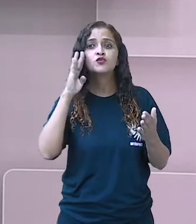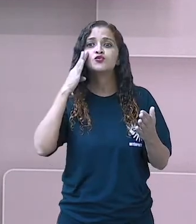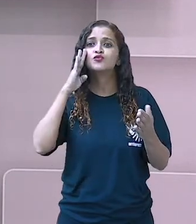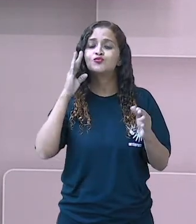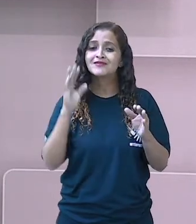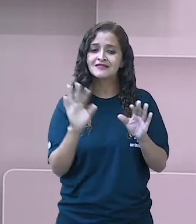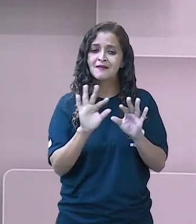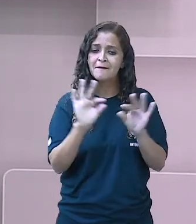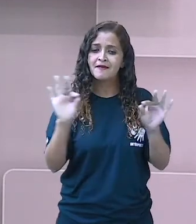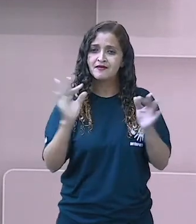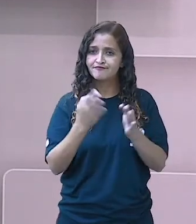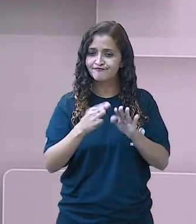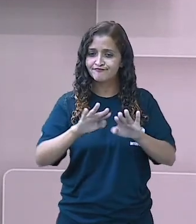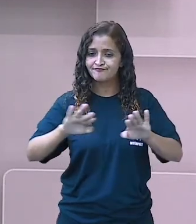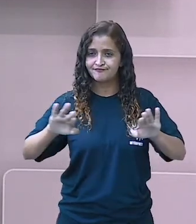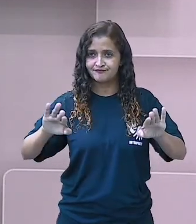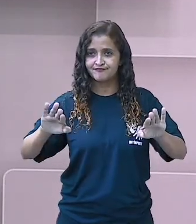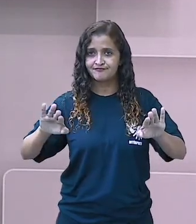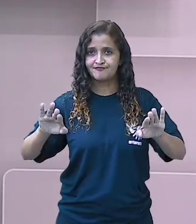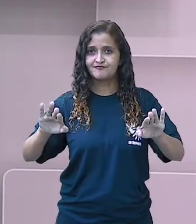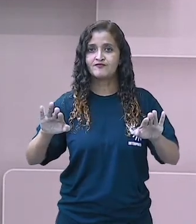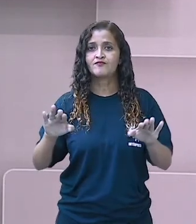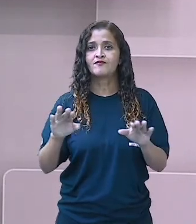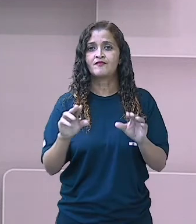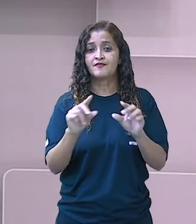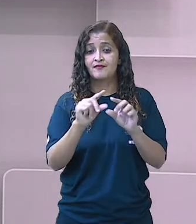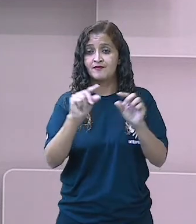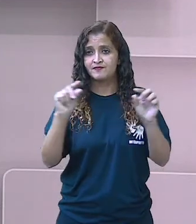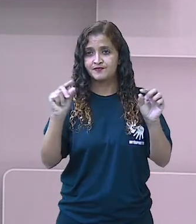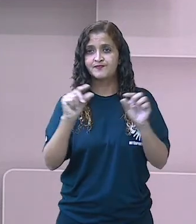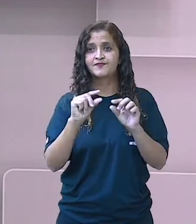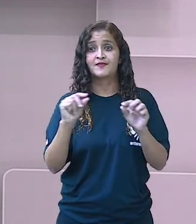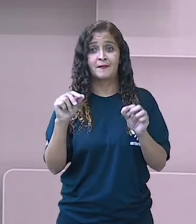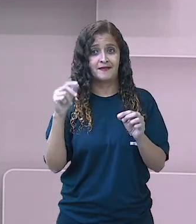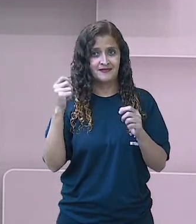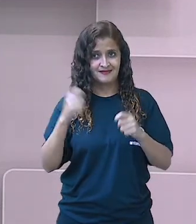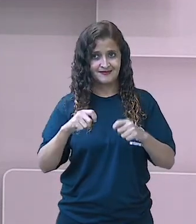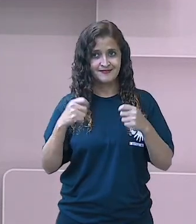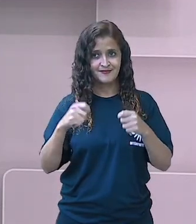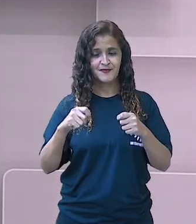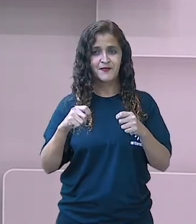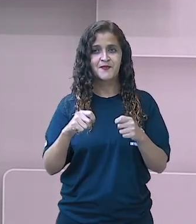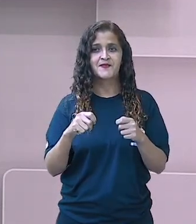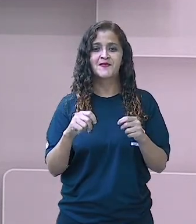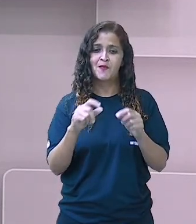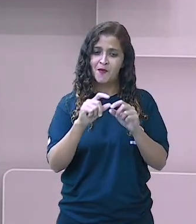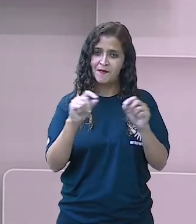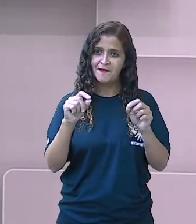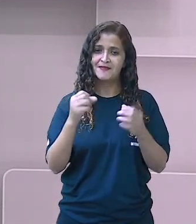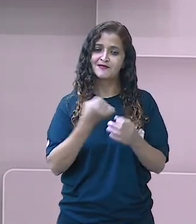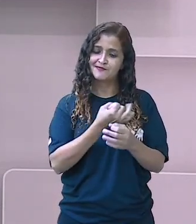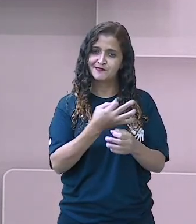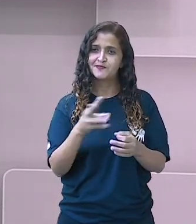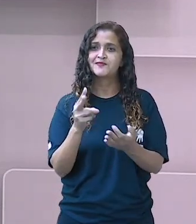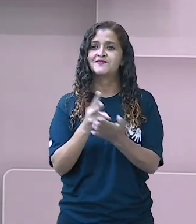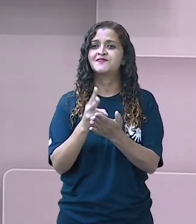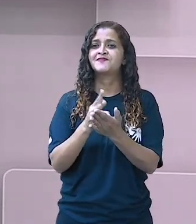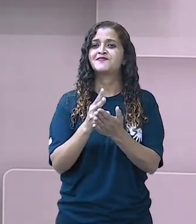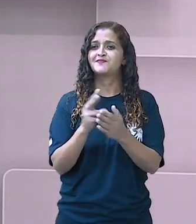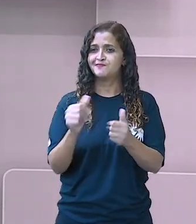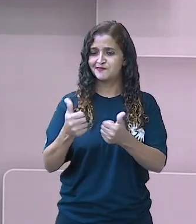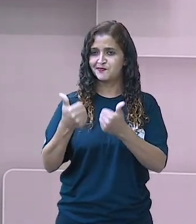separadinhos. Agora, os versos você vai sempre querer contar para confirmar direitinho quantos que tem. Tá bom, gente?